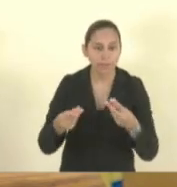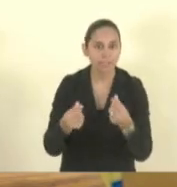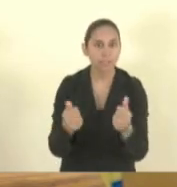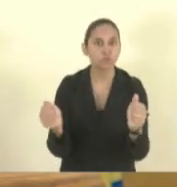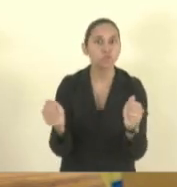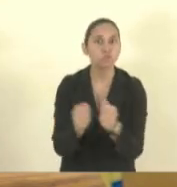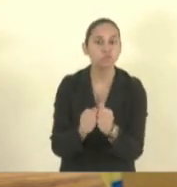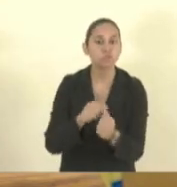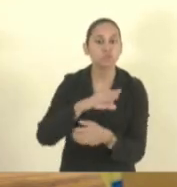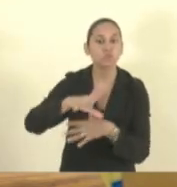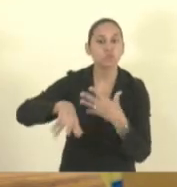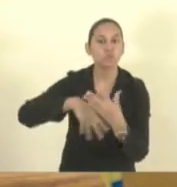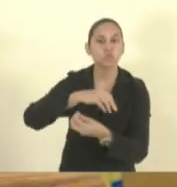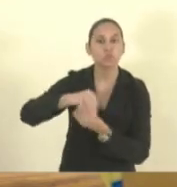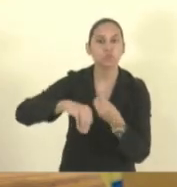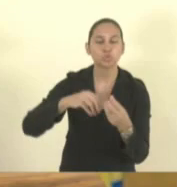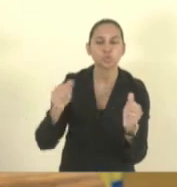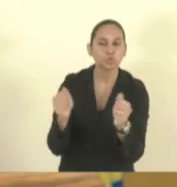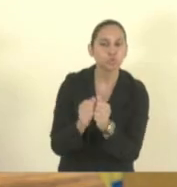soluções obrigado